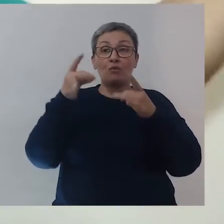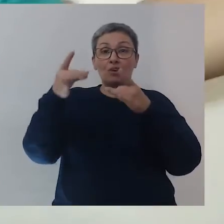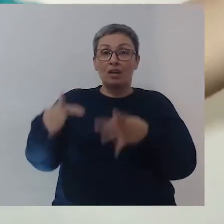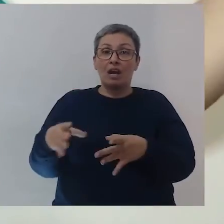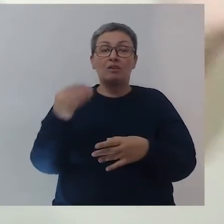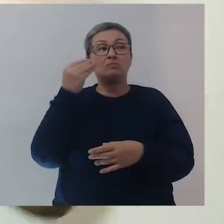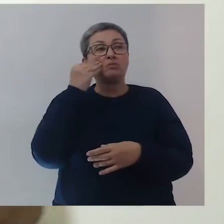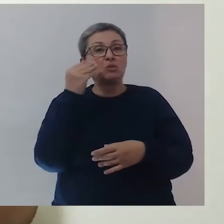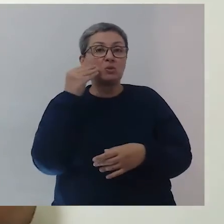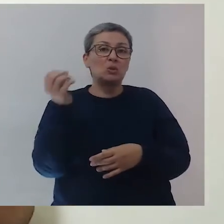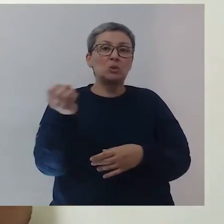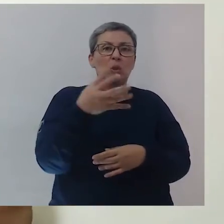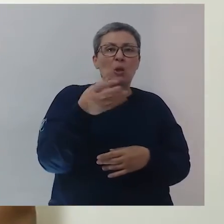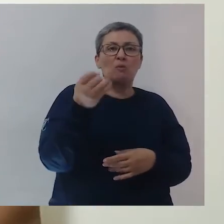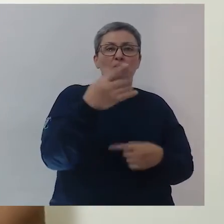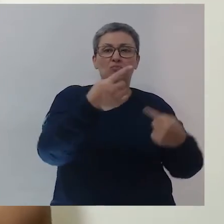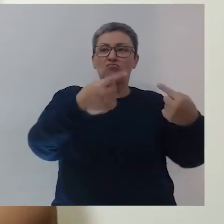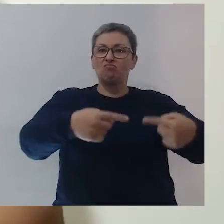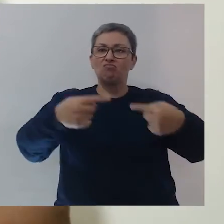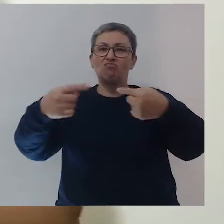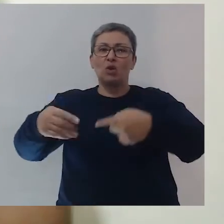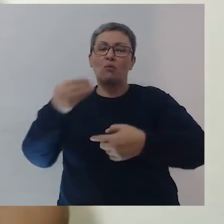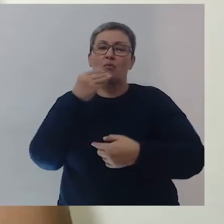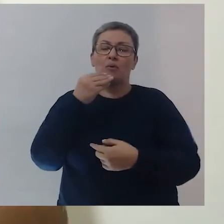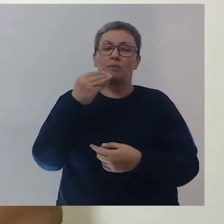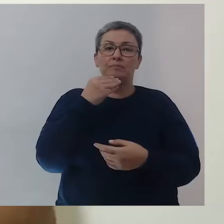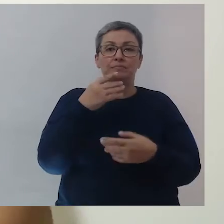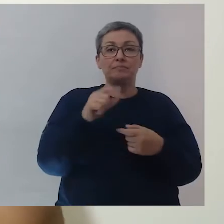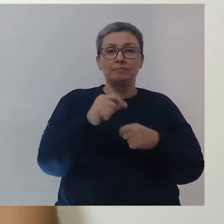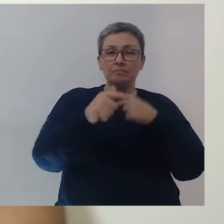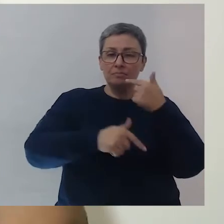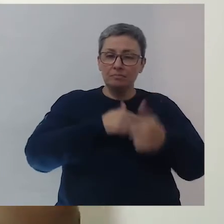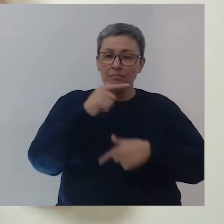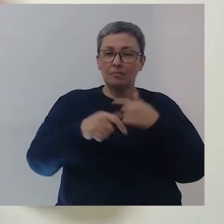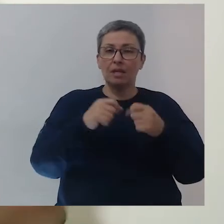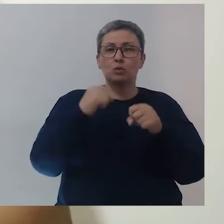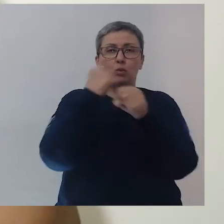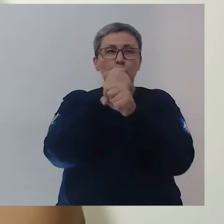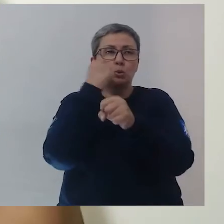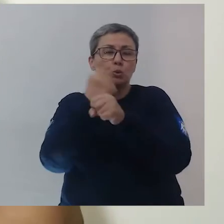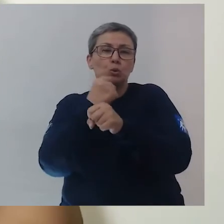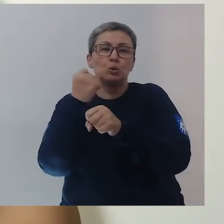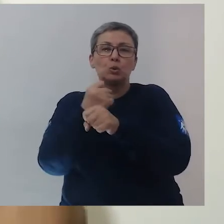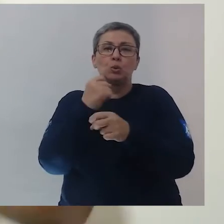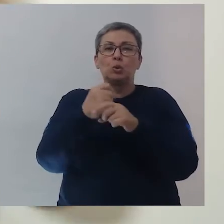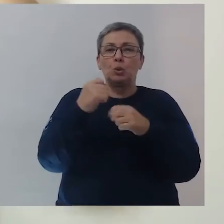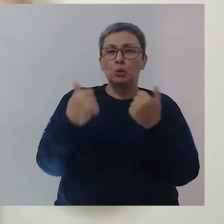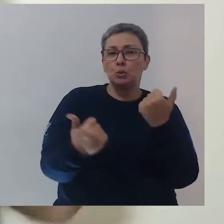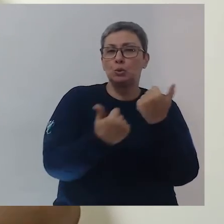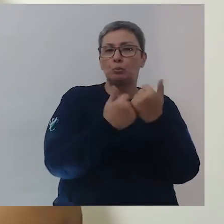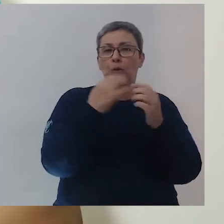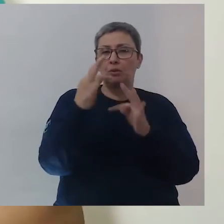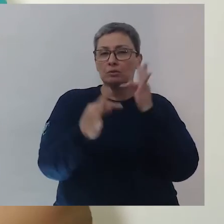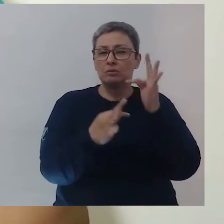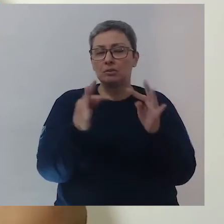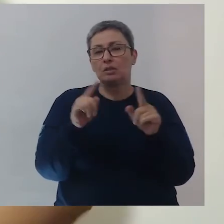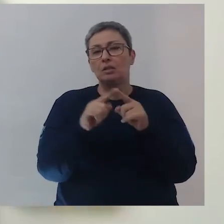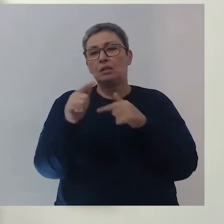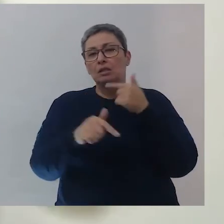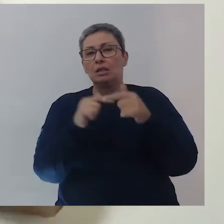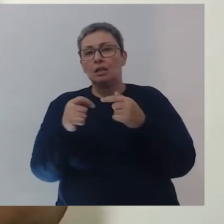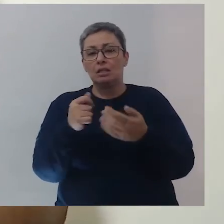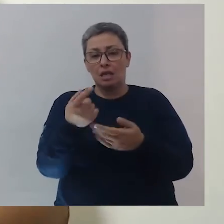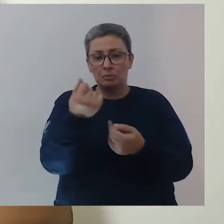e fui em busca de novos desafios, de novas oportunidades. Trabalhei de servente de pedreiro. Trabalhei de suporte técnico. Trabalhei como